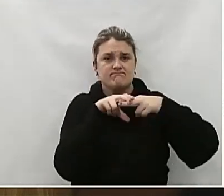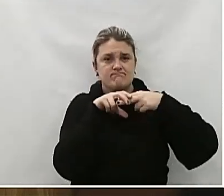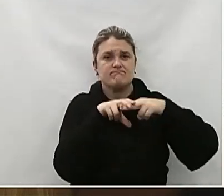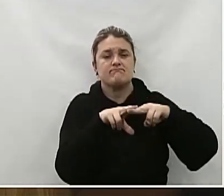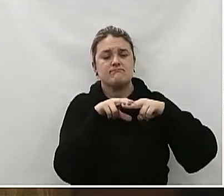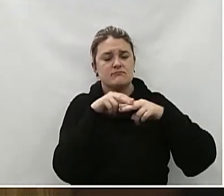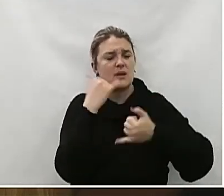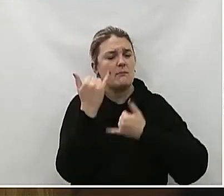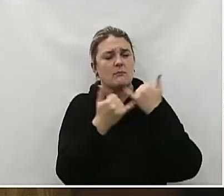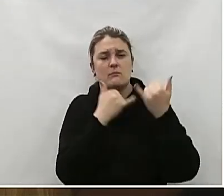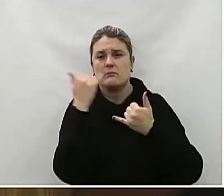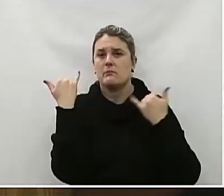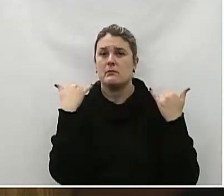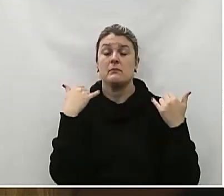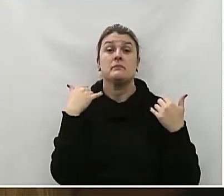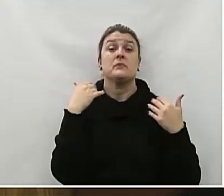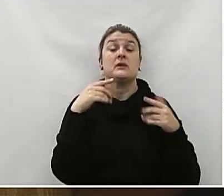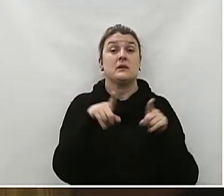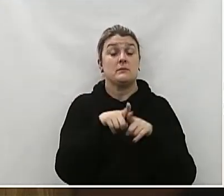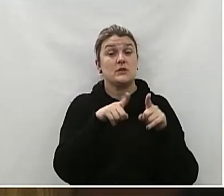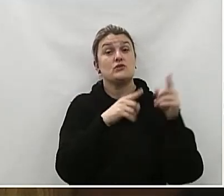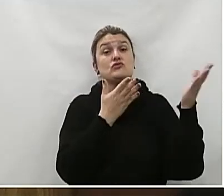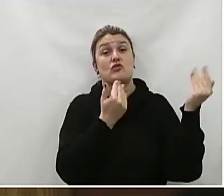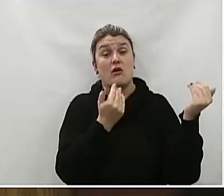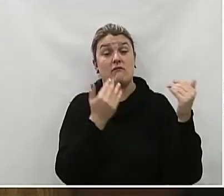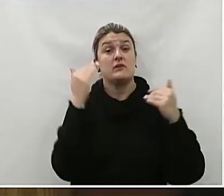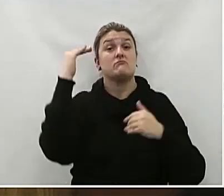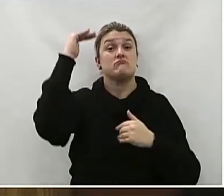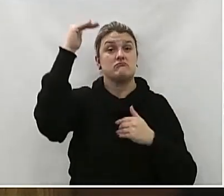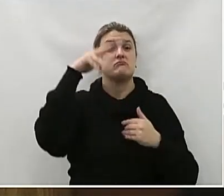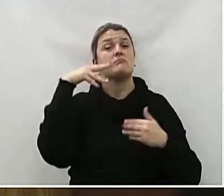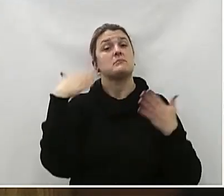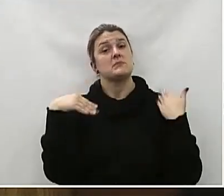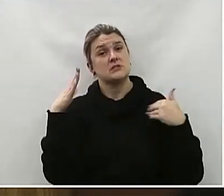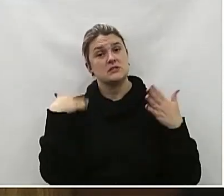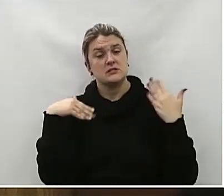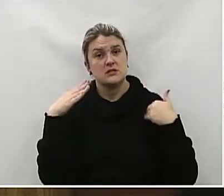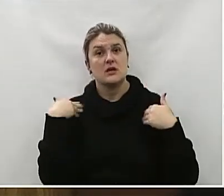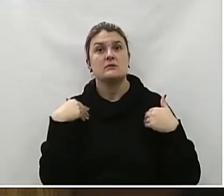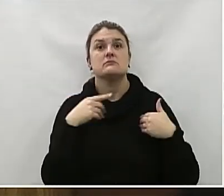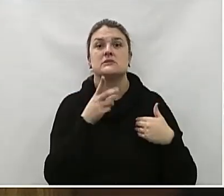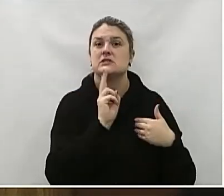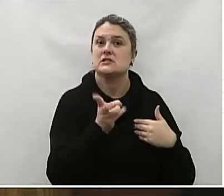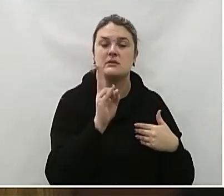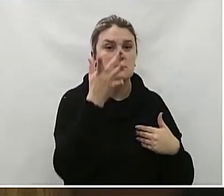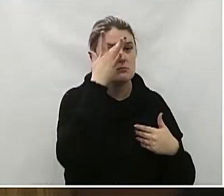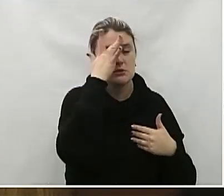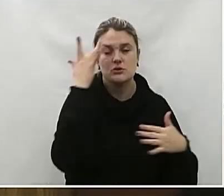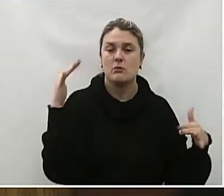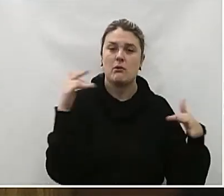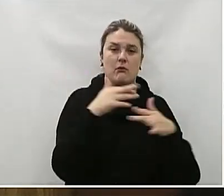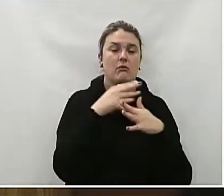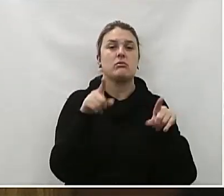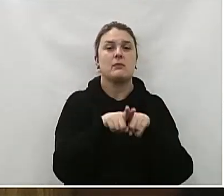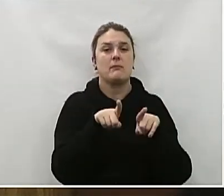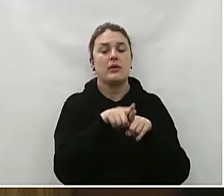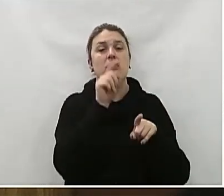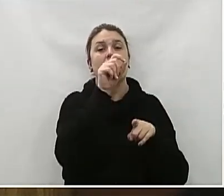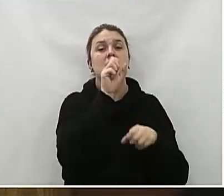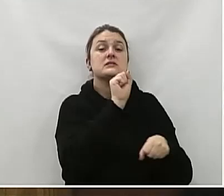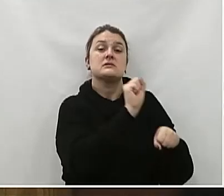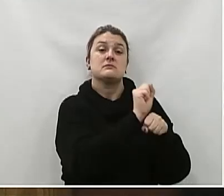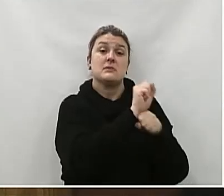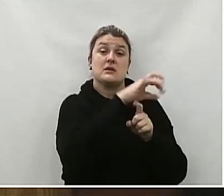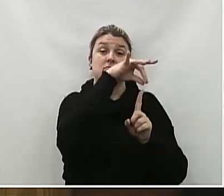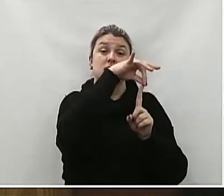lazer e brincadeira Por jovens e adultos que utilizam para passeio E tem um grande fluxo de usuários do transporte público Que